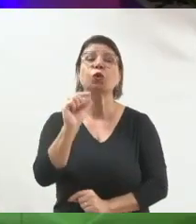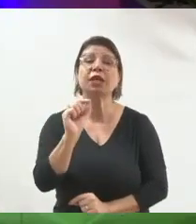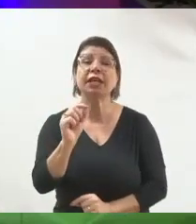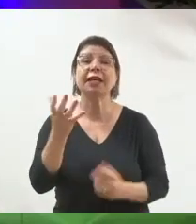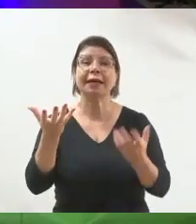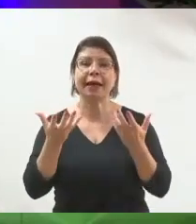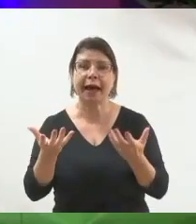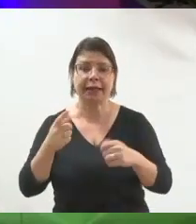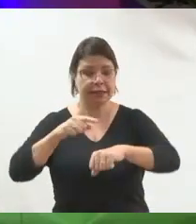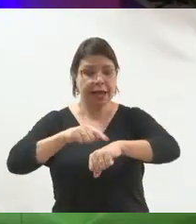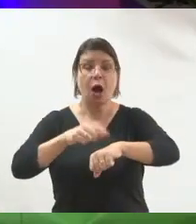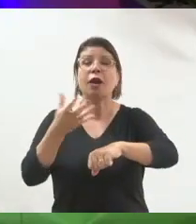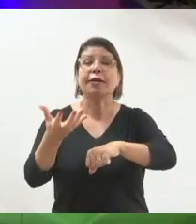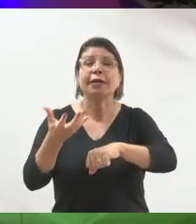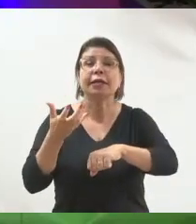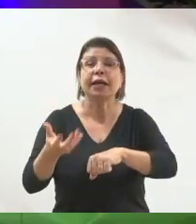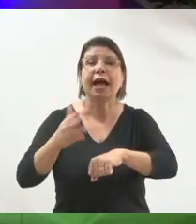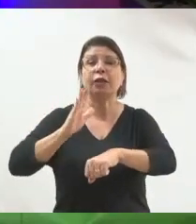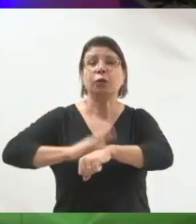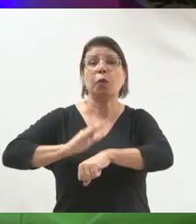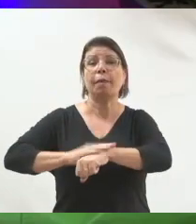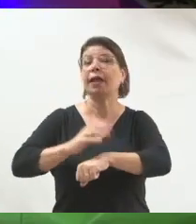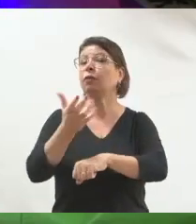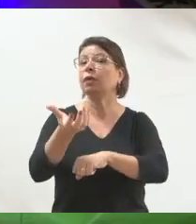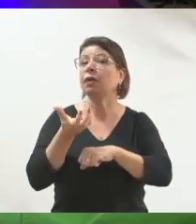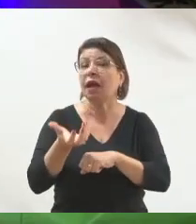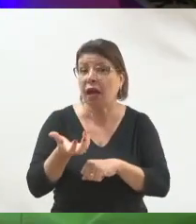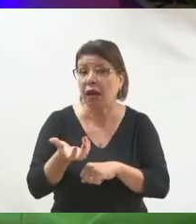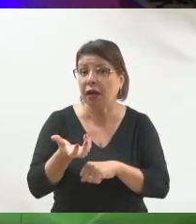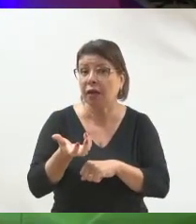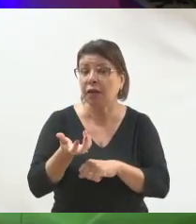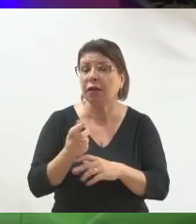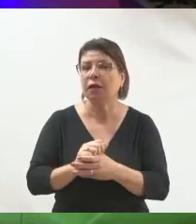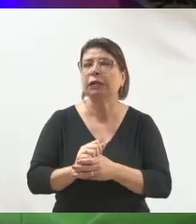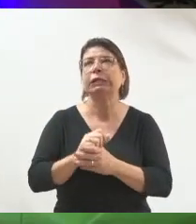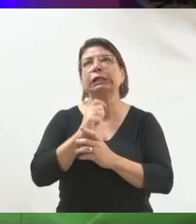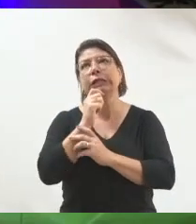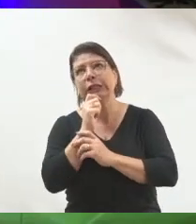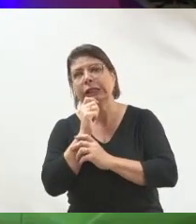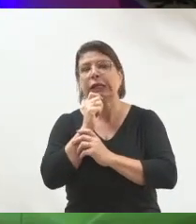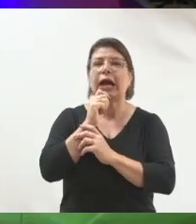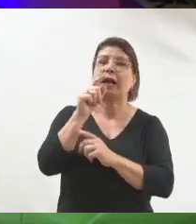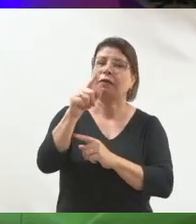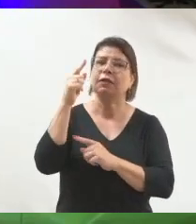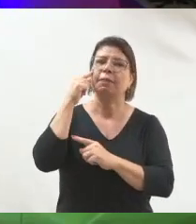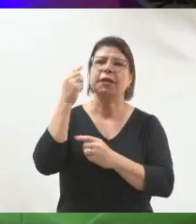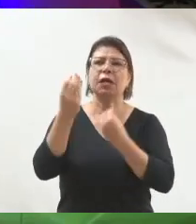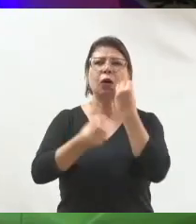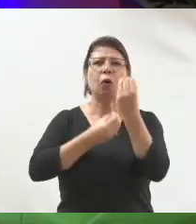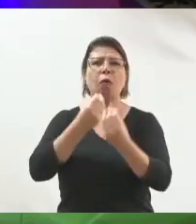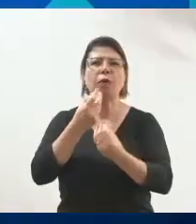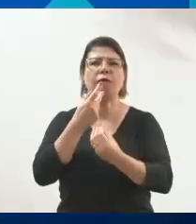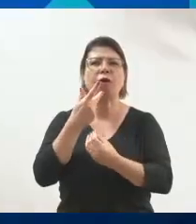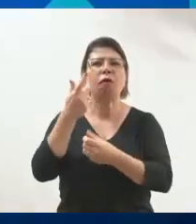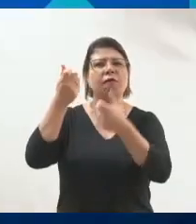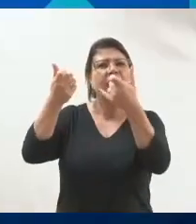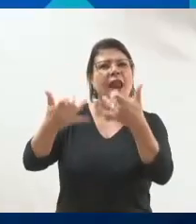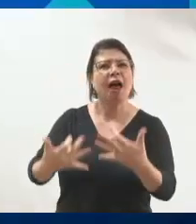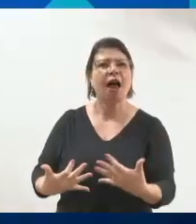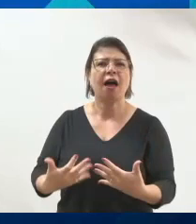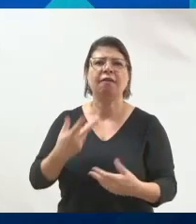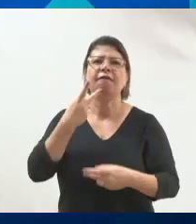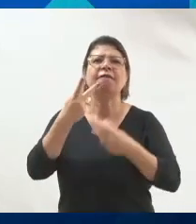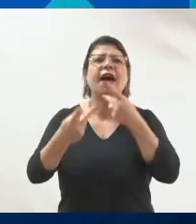quiser. Quando você coloca isso na sua cabeça, você começa a selecionar melhor a forma de falar com essas pessoas, porque você